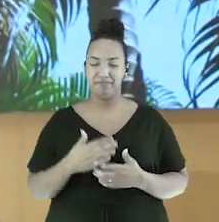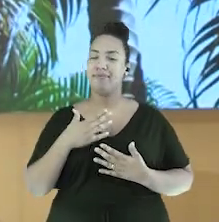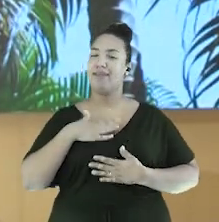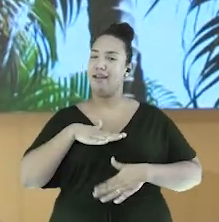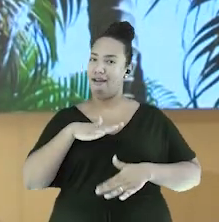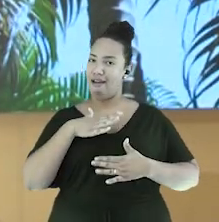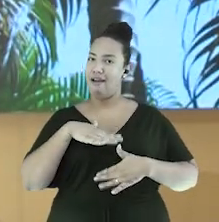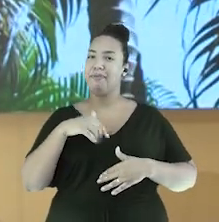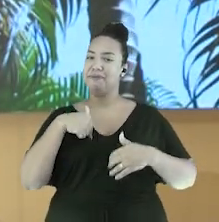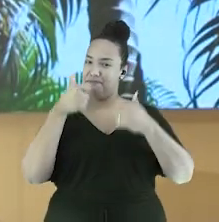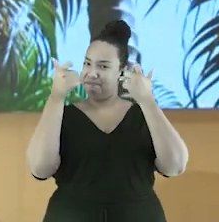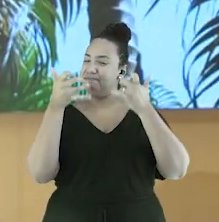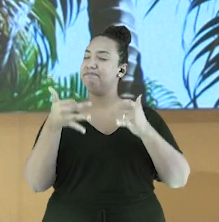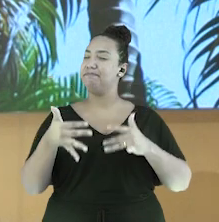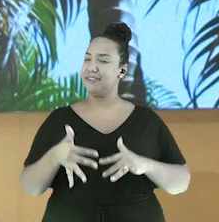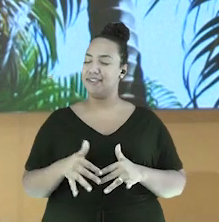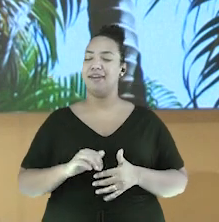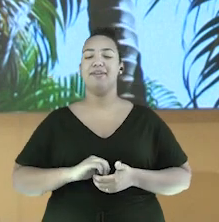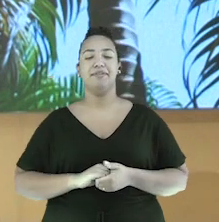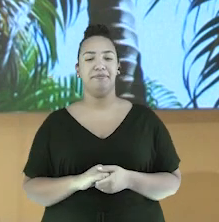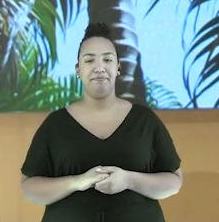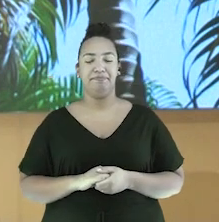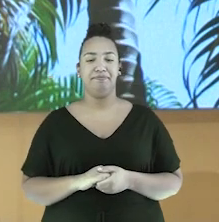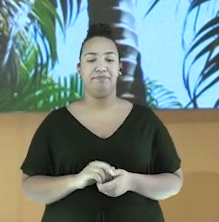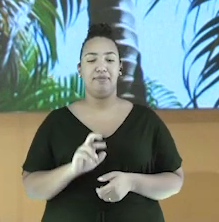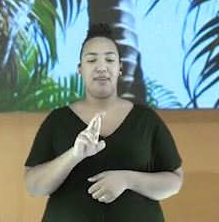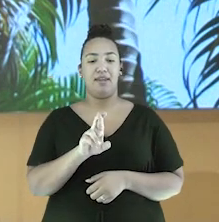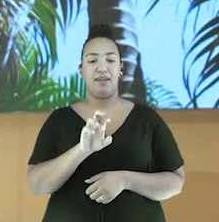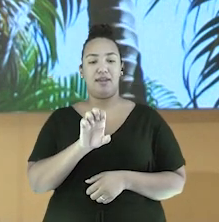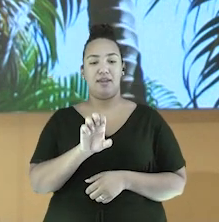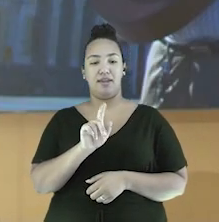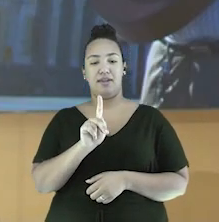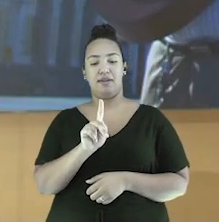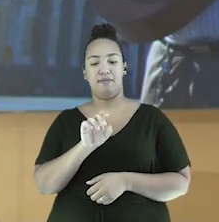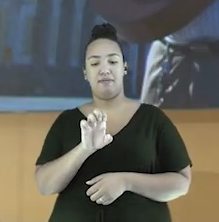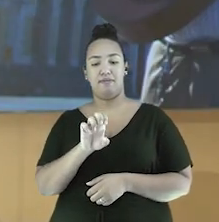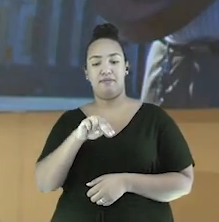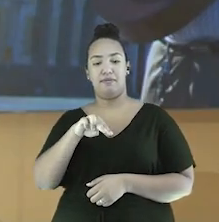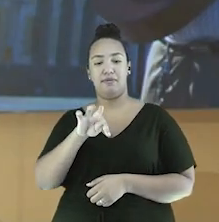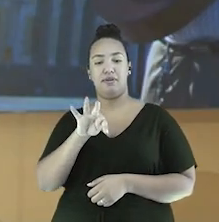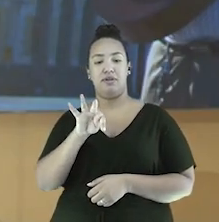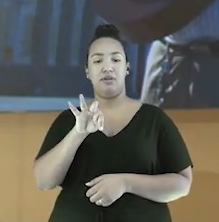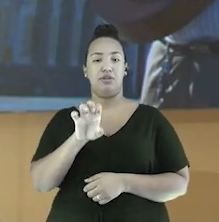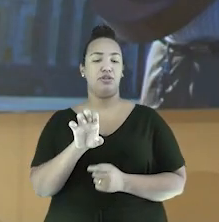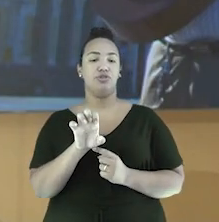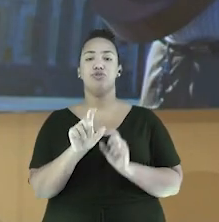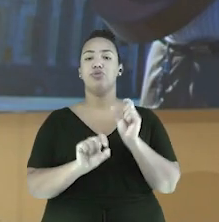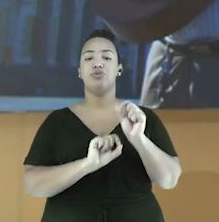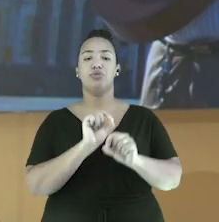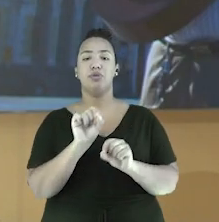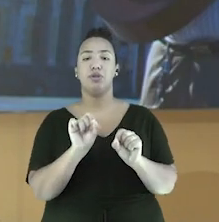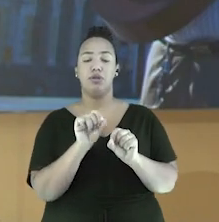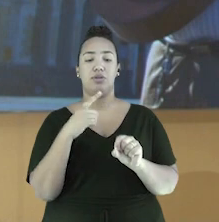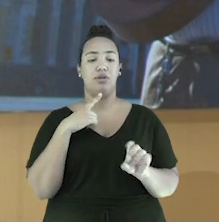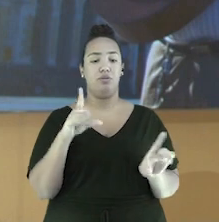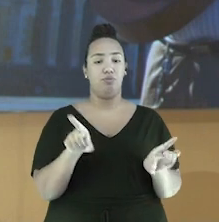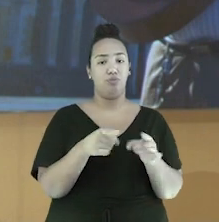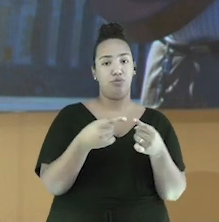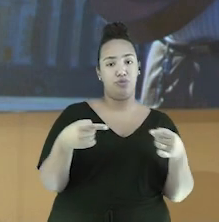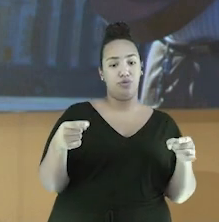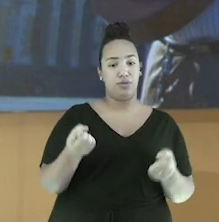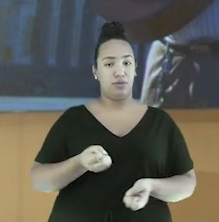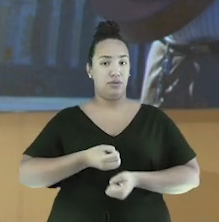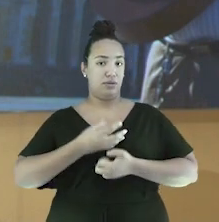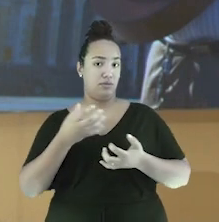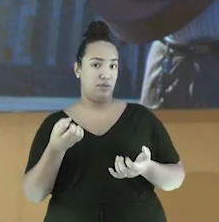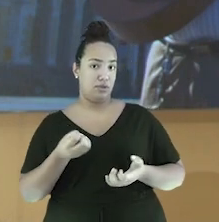Calma, que eu vou explicar direitinho o que é isso. O Repente é uma arte que une poesia e música e é muito comum